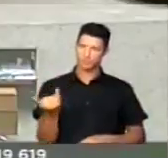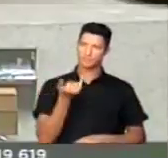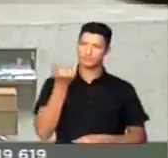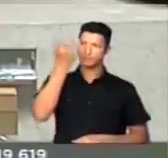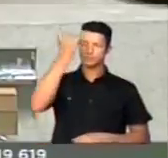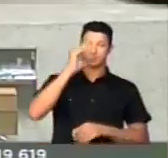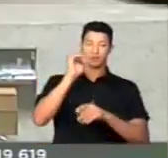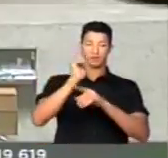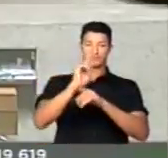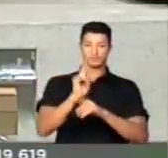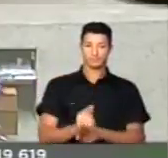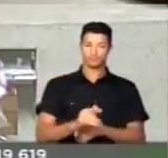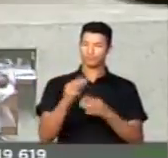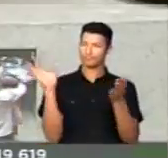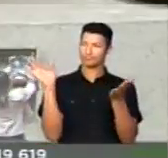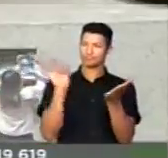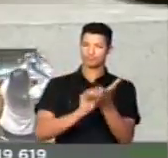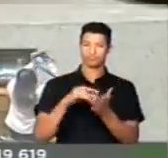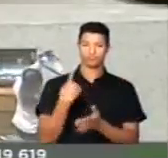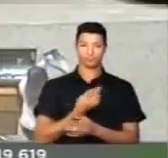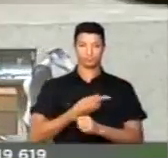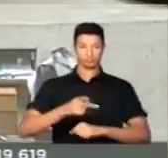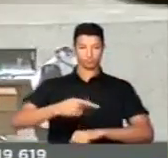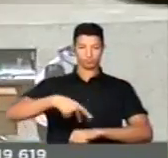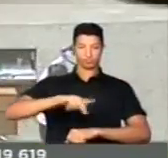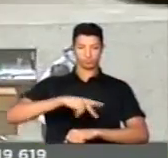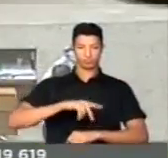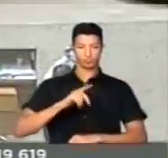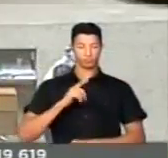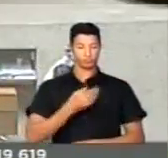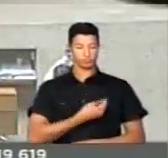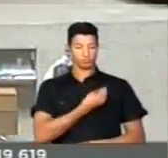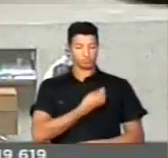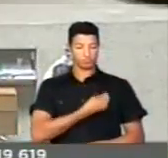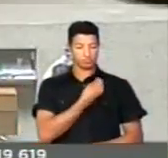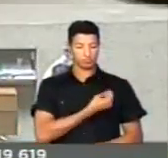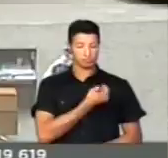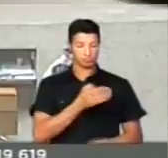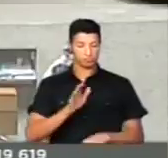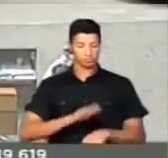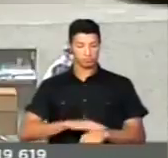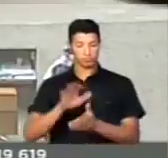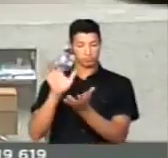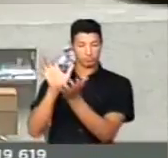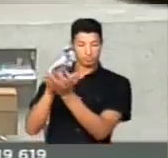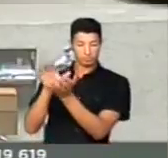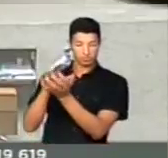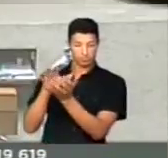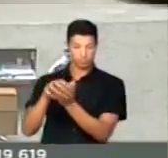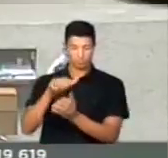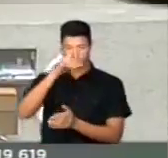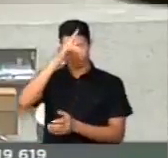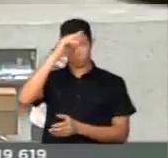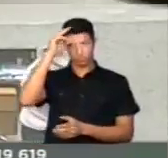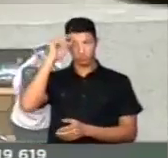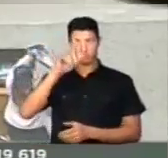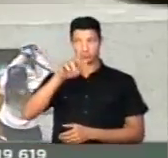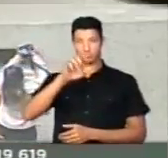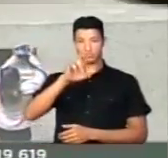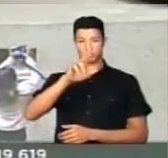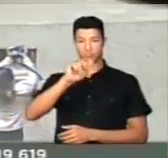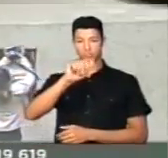é gestões exitosas em nosso país. Estive recentemente em Recife, onde o prefeito Geraldo Júlio